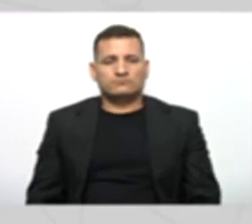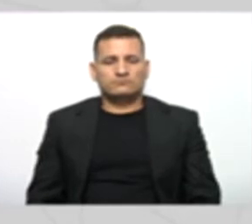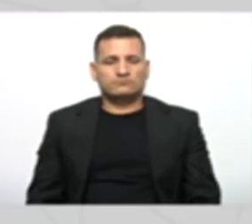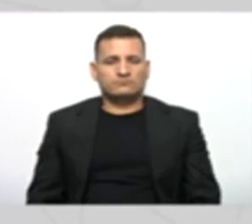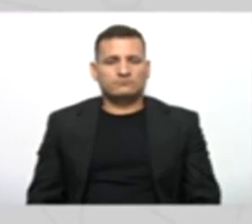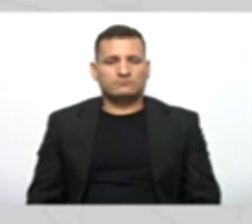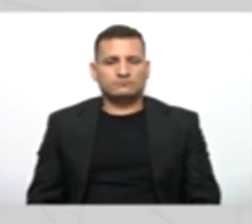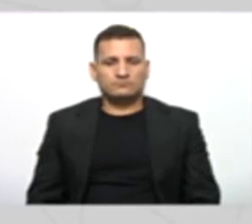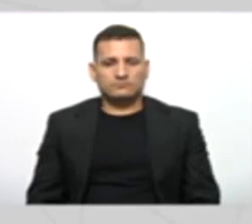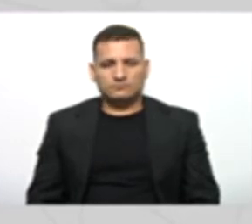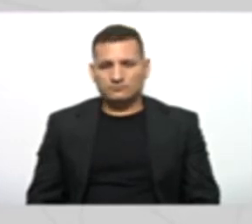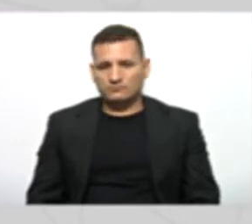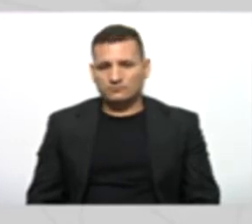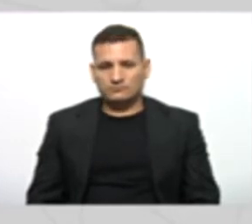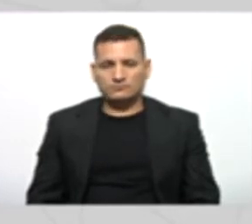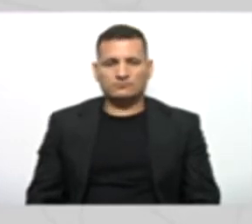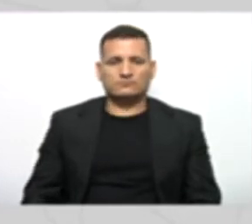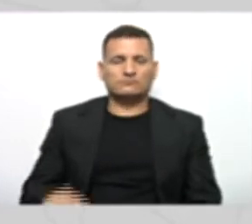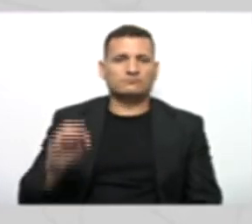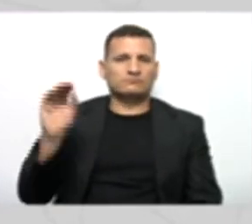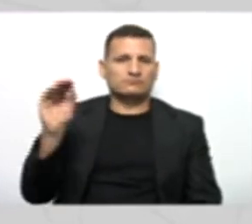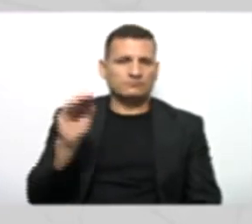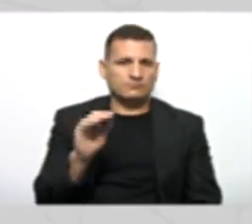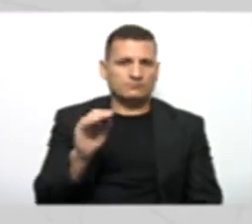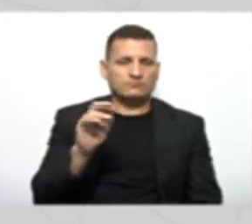recebe o parâmetro r.